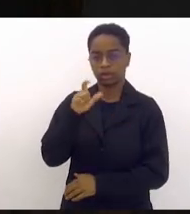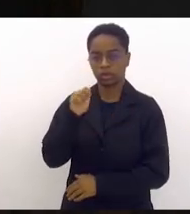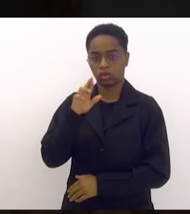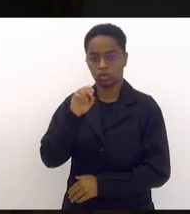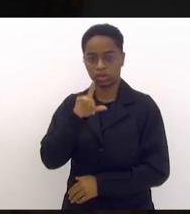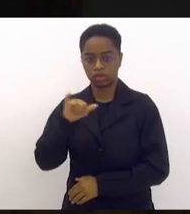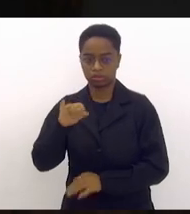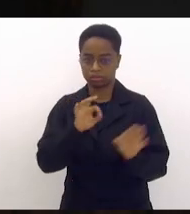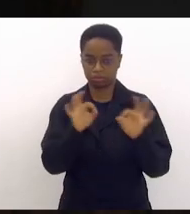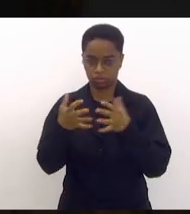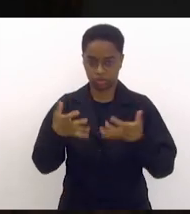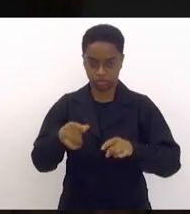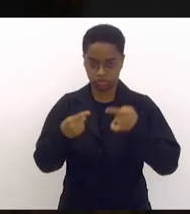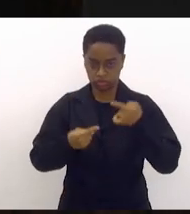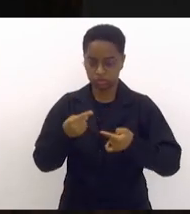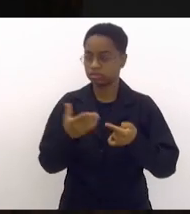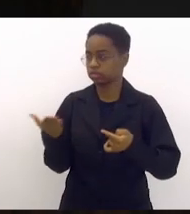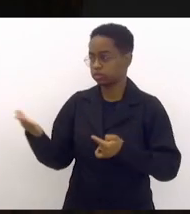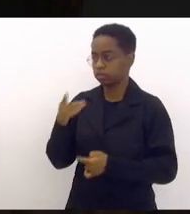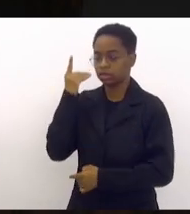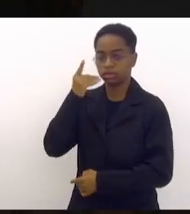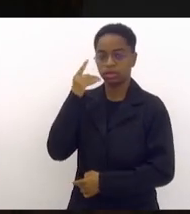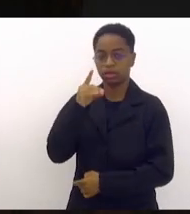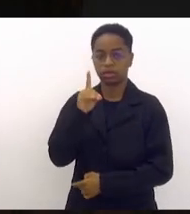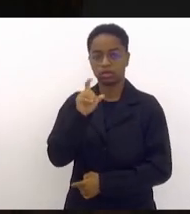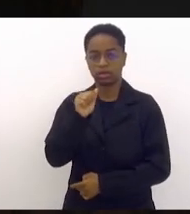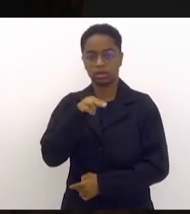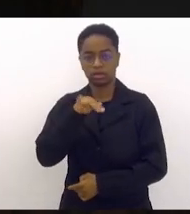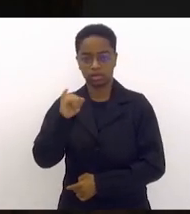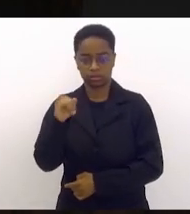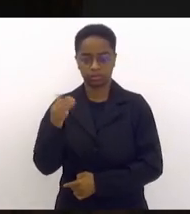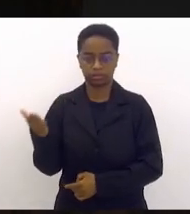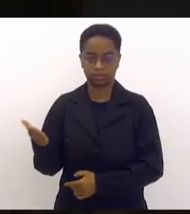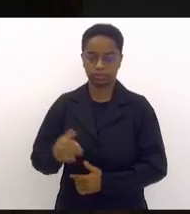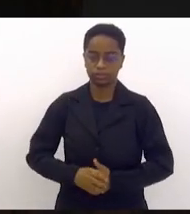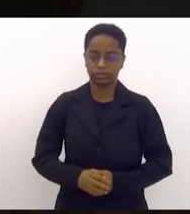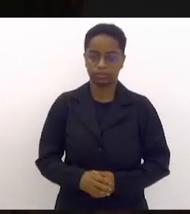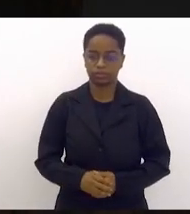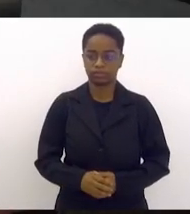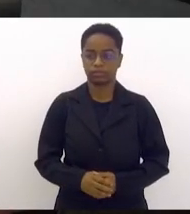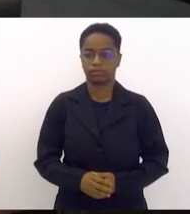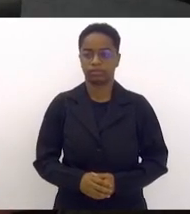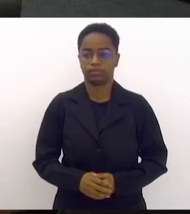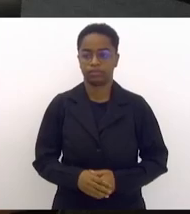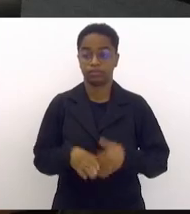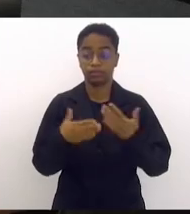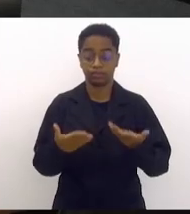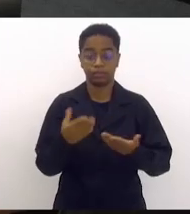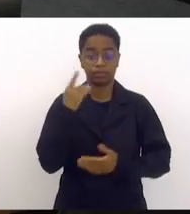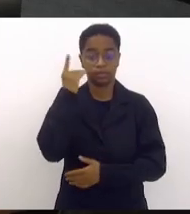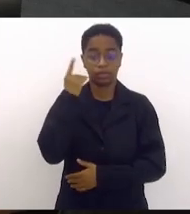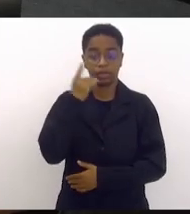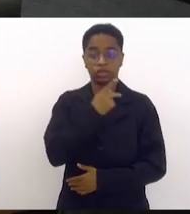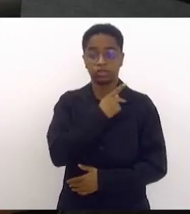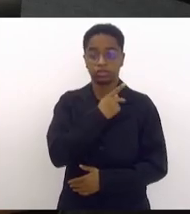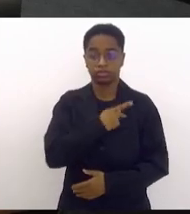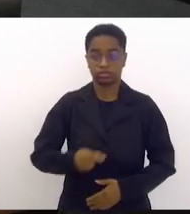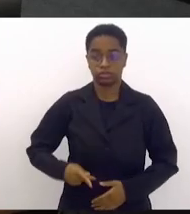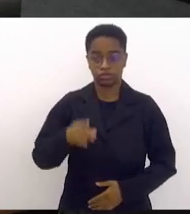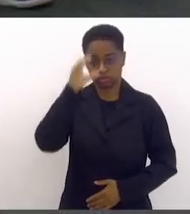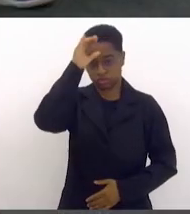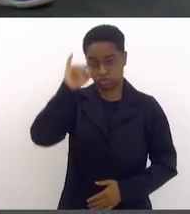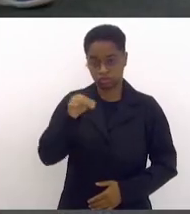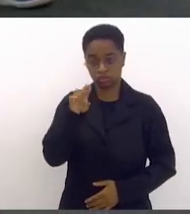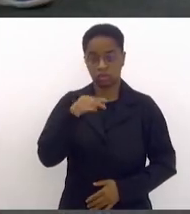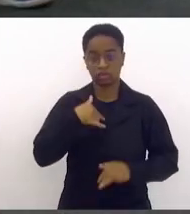não havendo quem queira discutir. Para discutir, deputada Dani Monteiro. Senhora deputada, presidenta Tia Ju, primeiro quero anunciar que